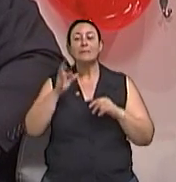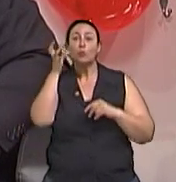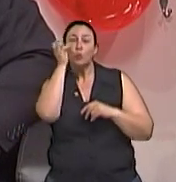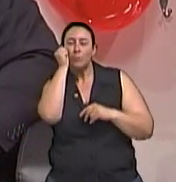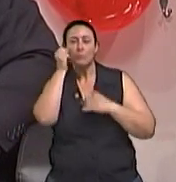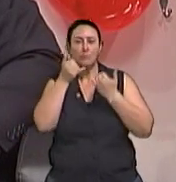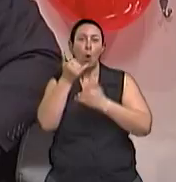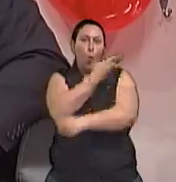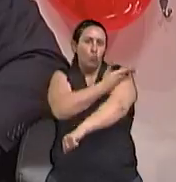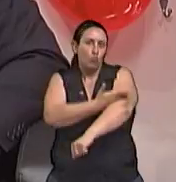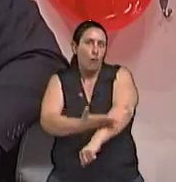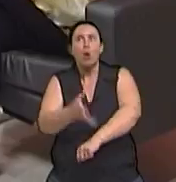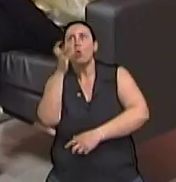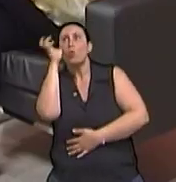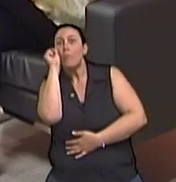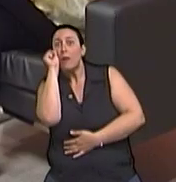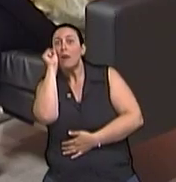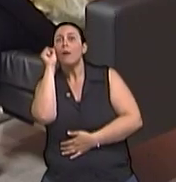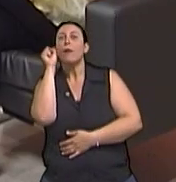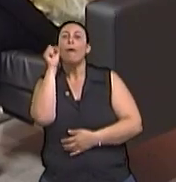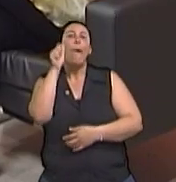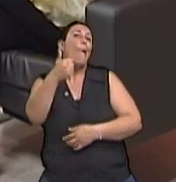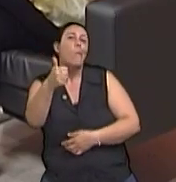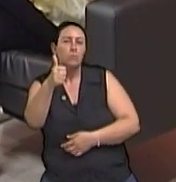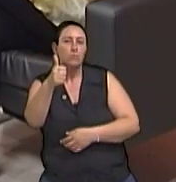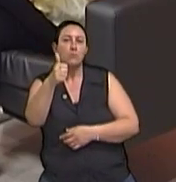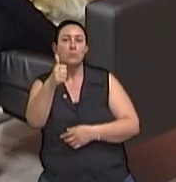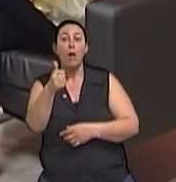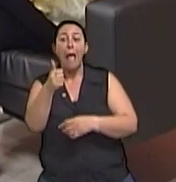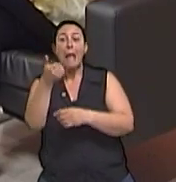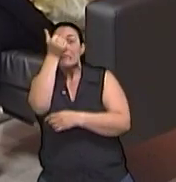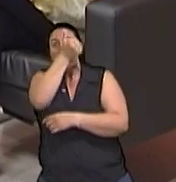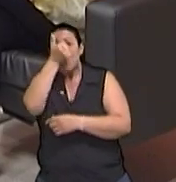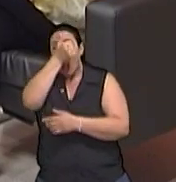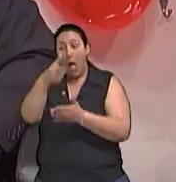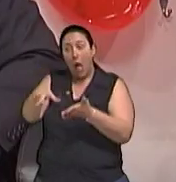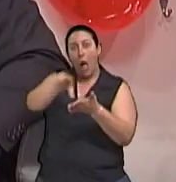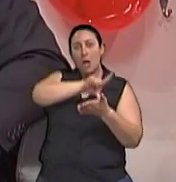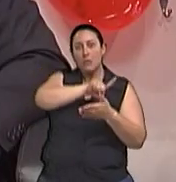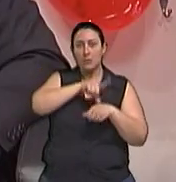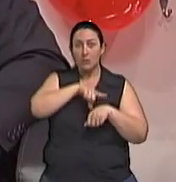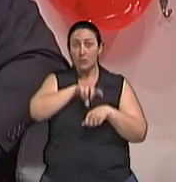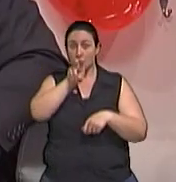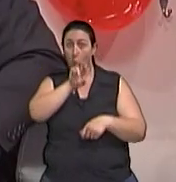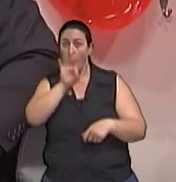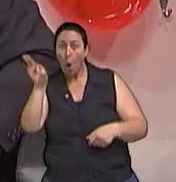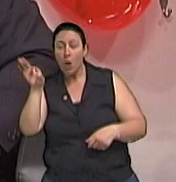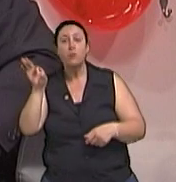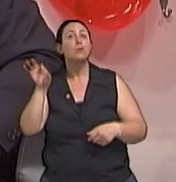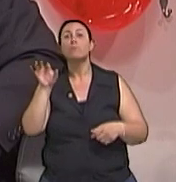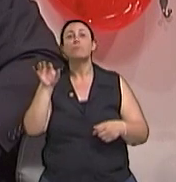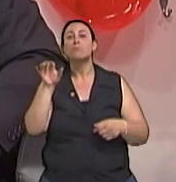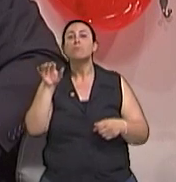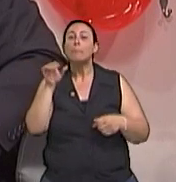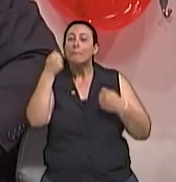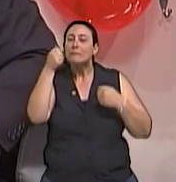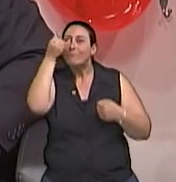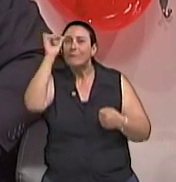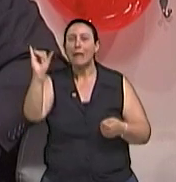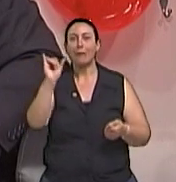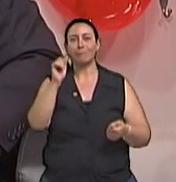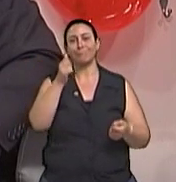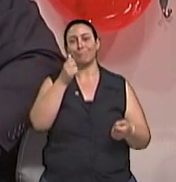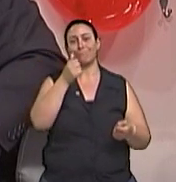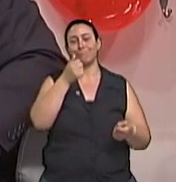horário intencional da pessoa ir para a cama. Então, por exemplo, se a pessoa vai deitar às dez horas, a partir